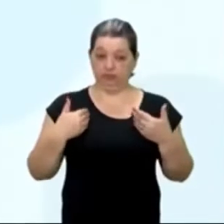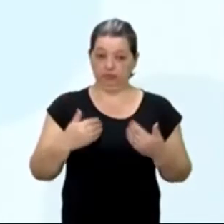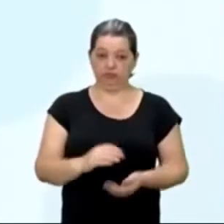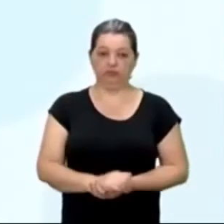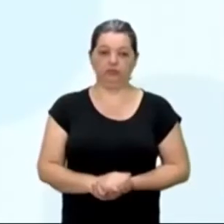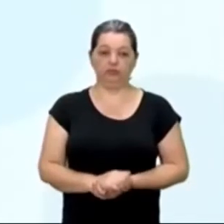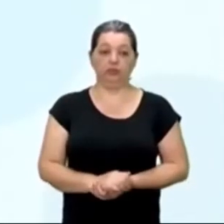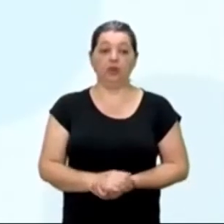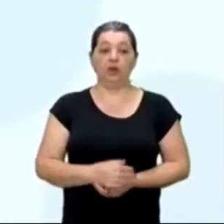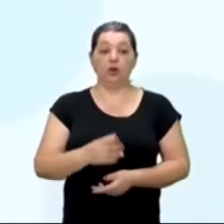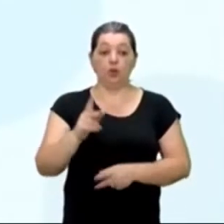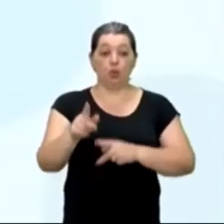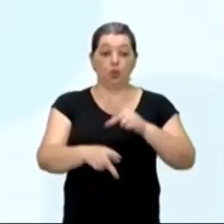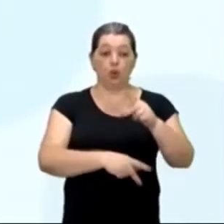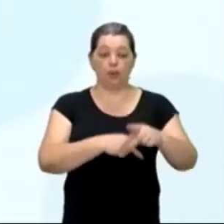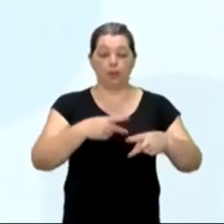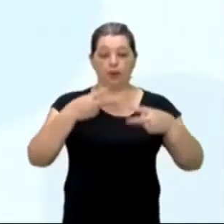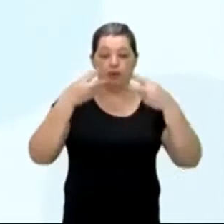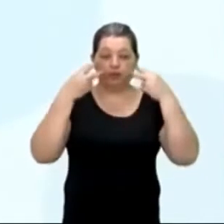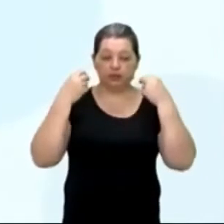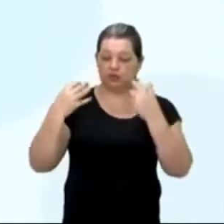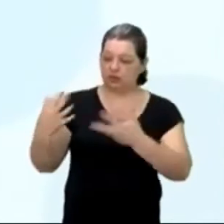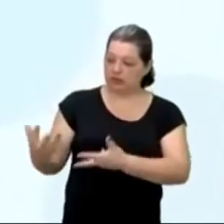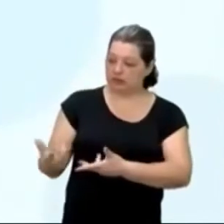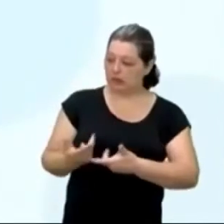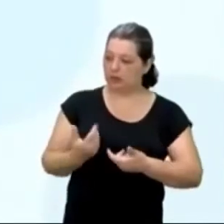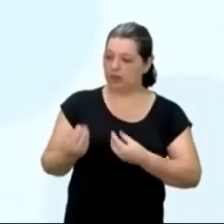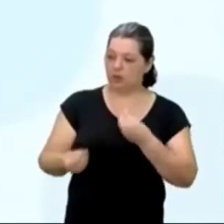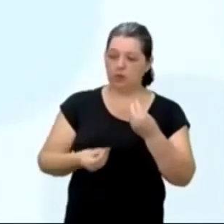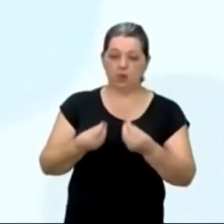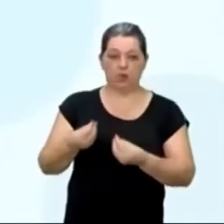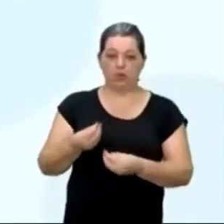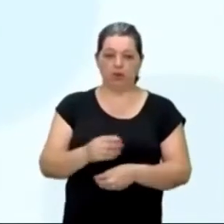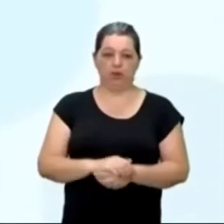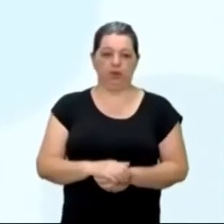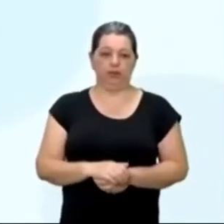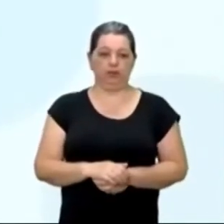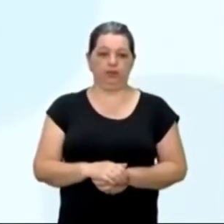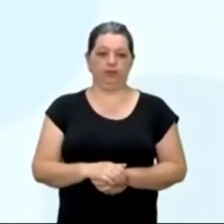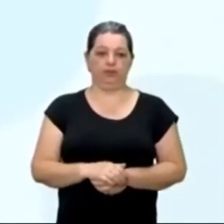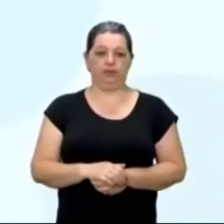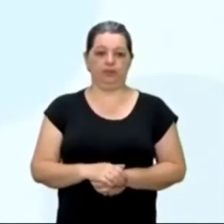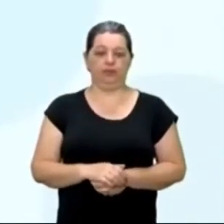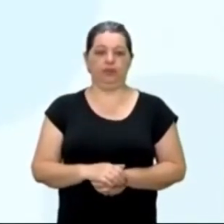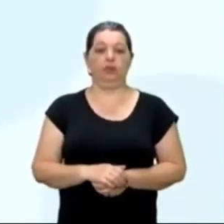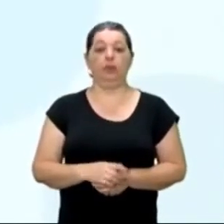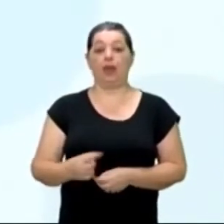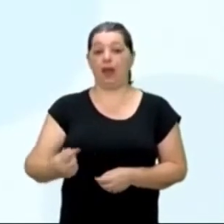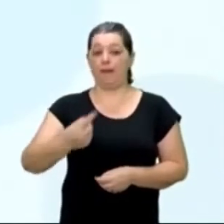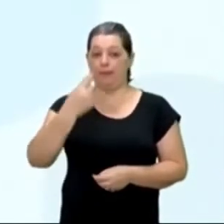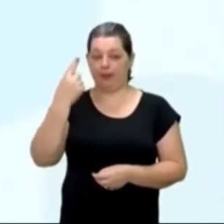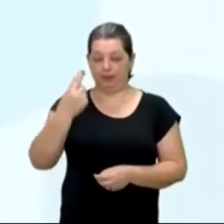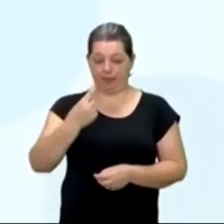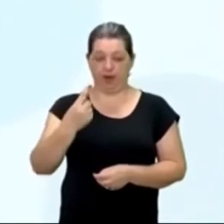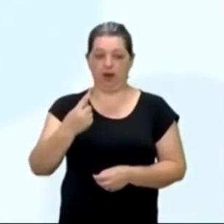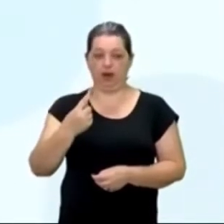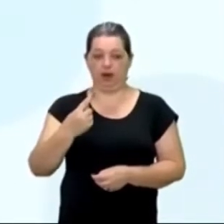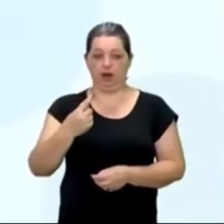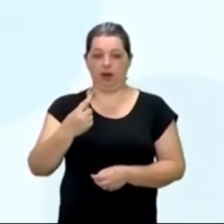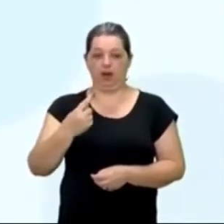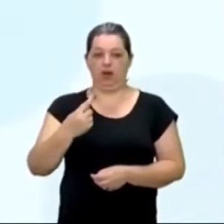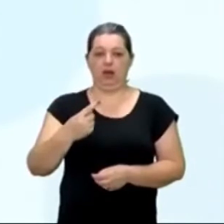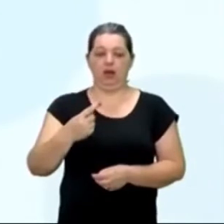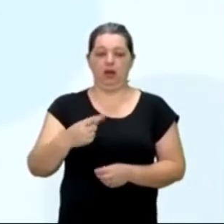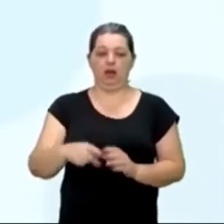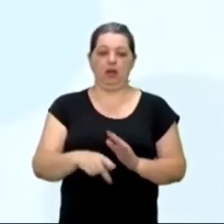e os indígenas aqui, recebendo, tal, bacana, vamos à frente, a primeira missa, após a chegada dos,